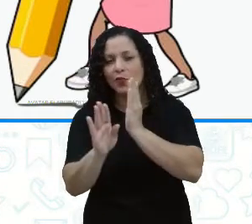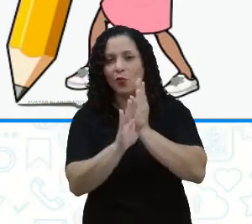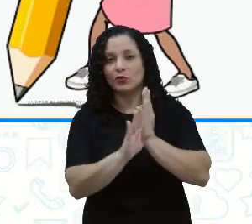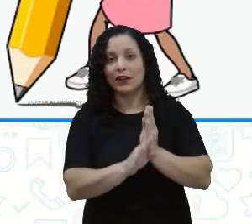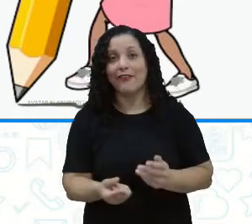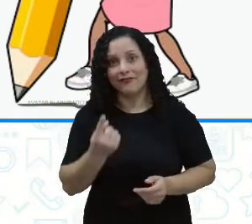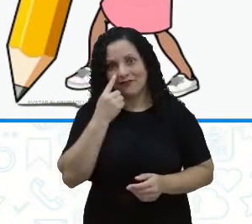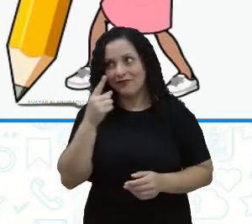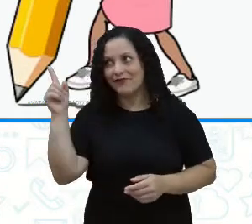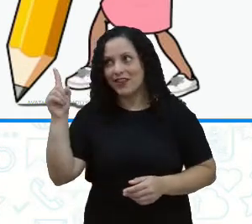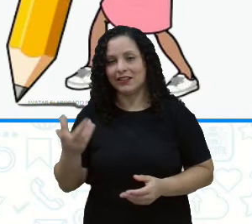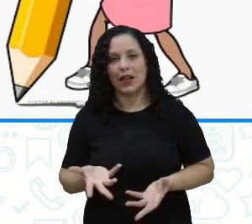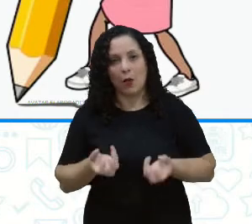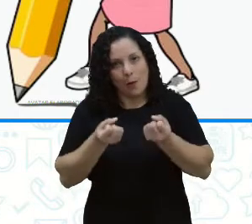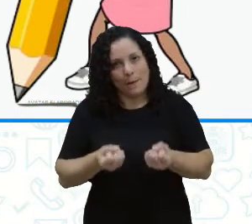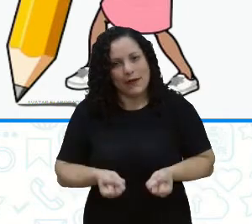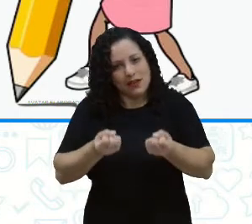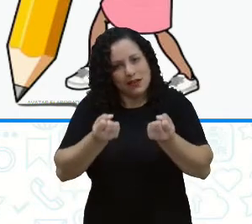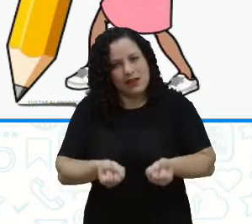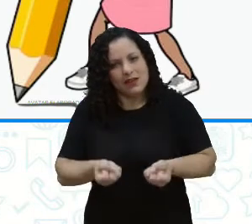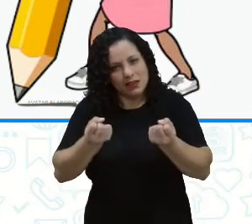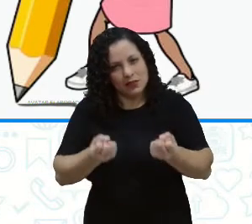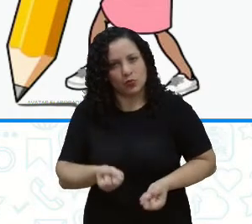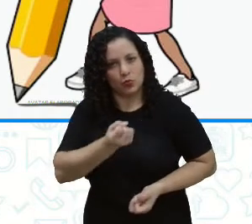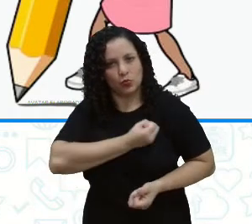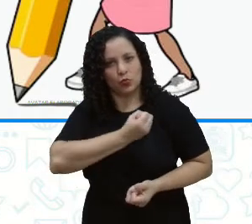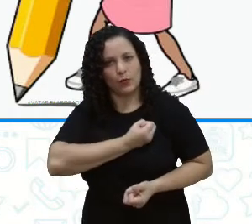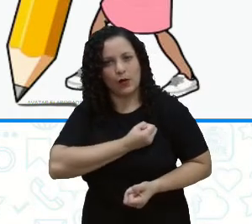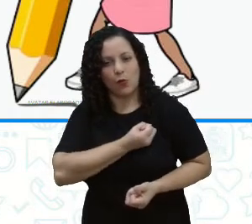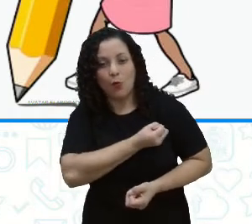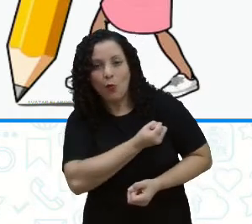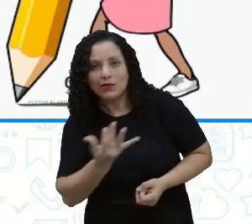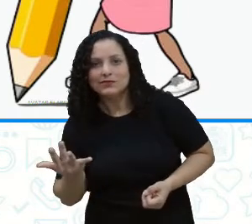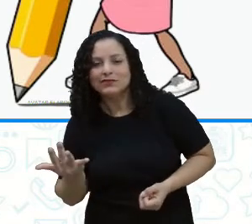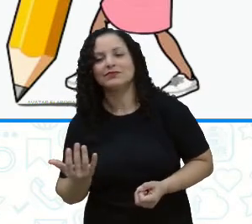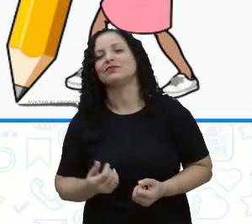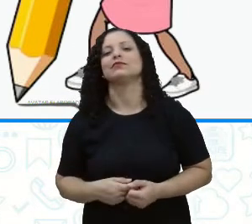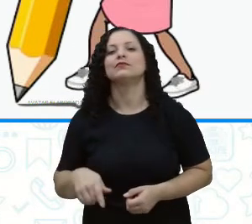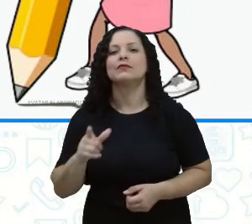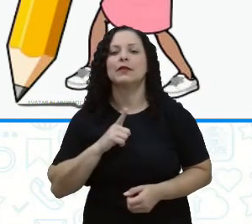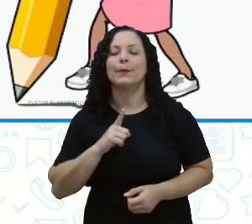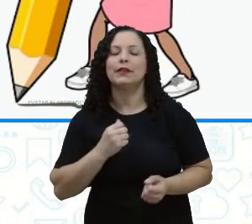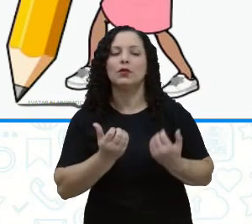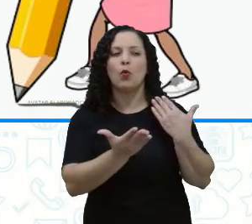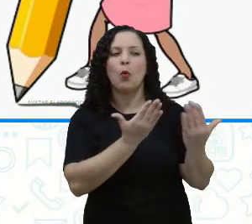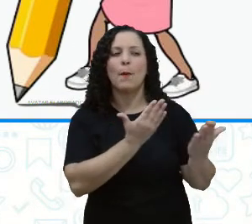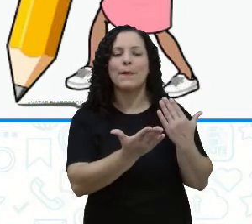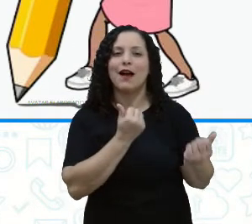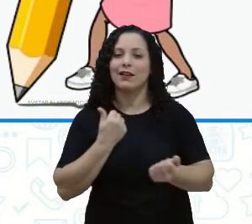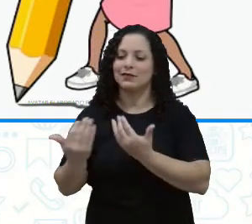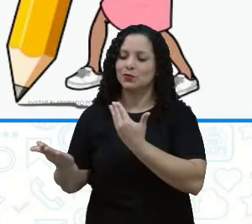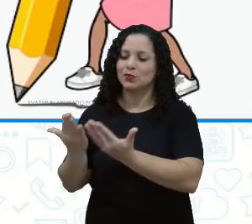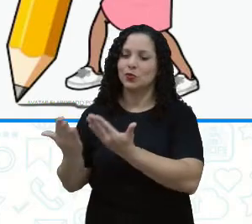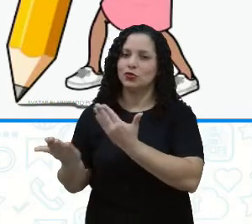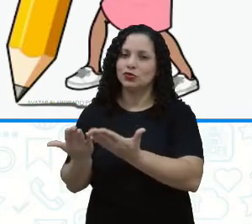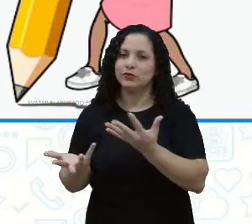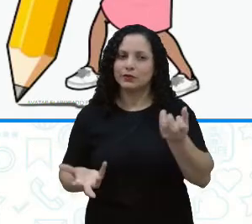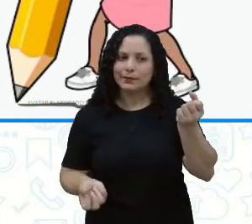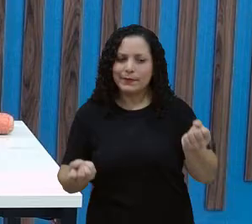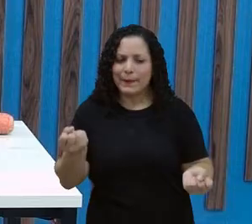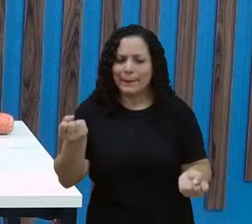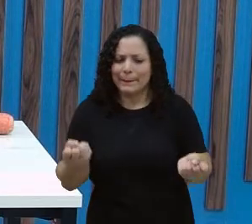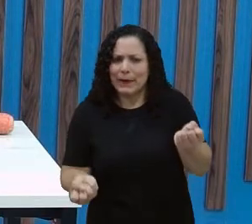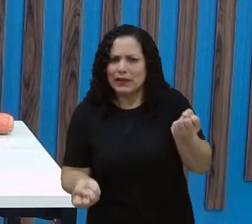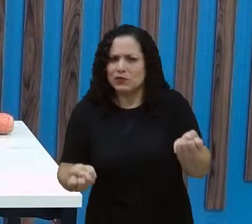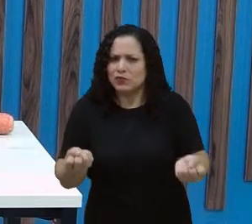representou de forma numérica o peso, né? Realizamos algumas comparações relacionadas às massas. Peso